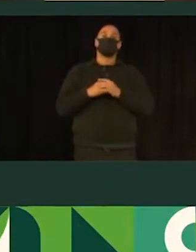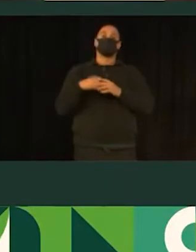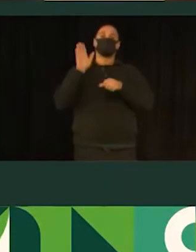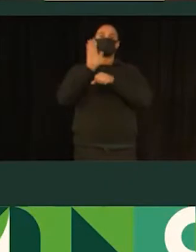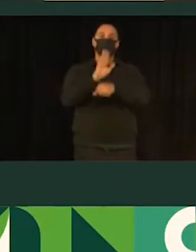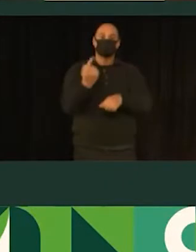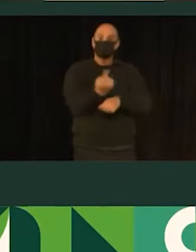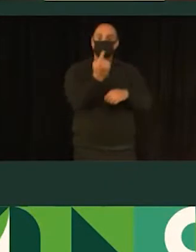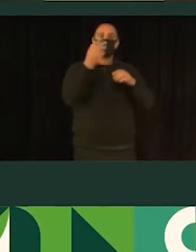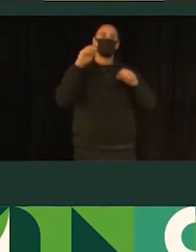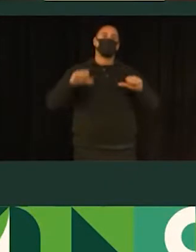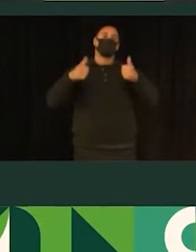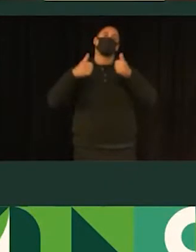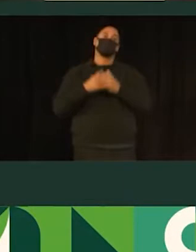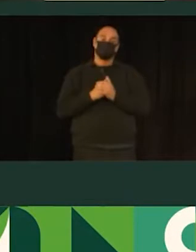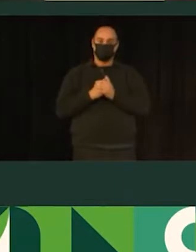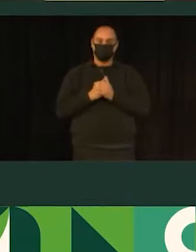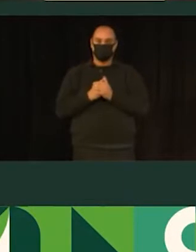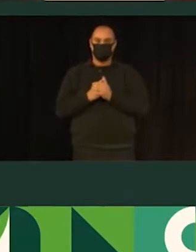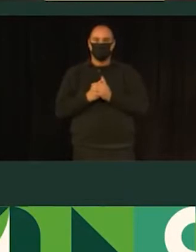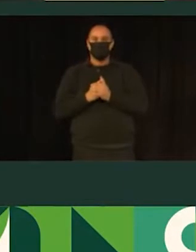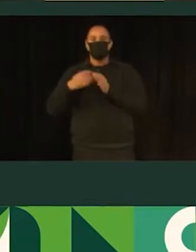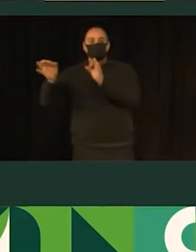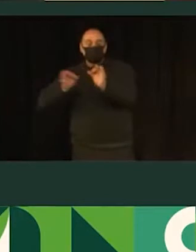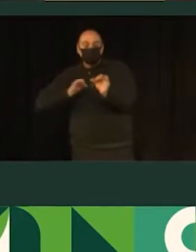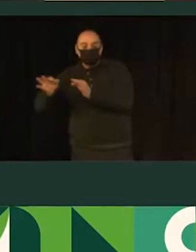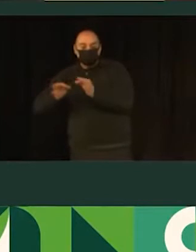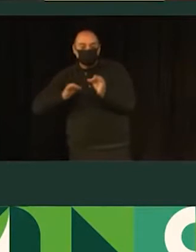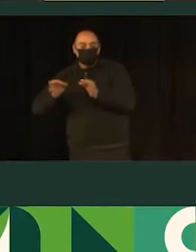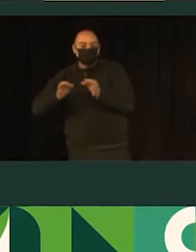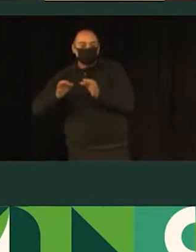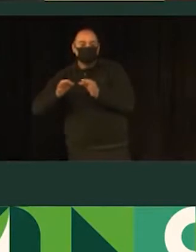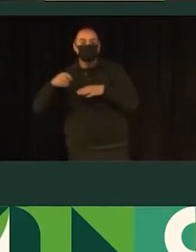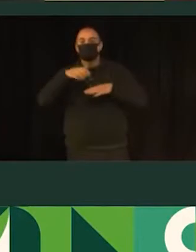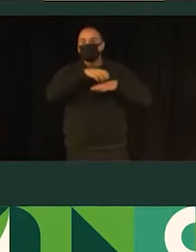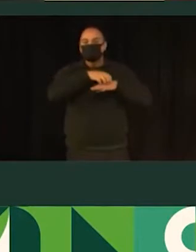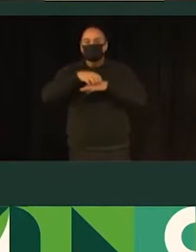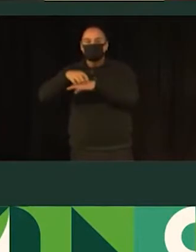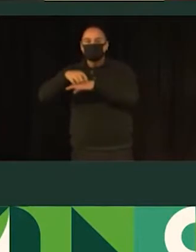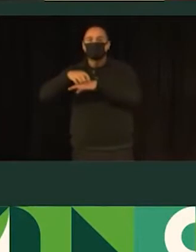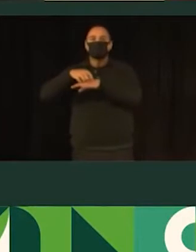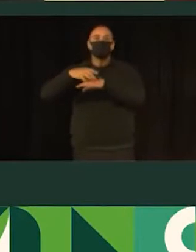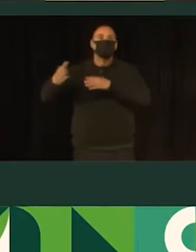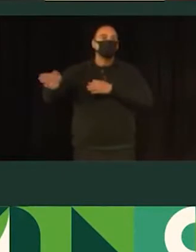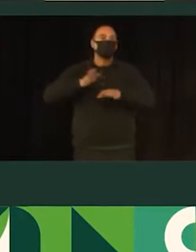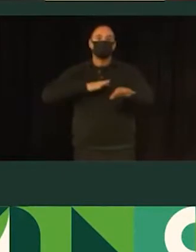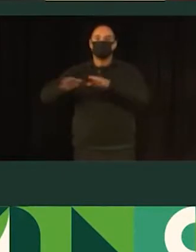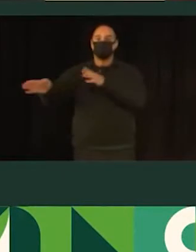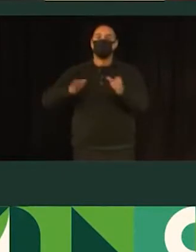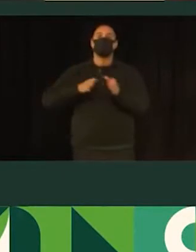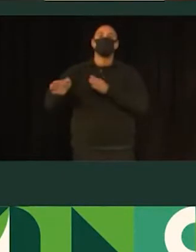Então, o plano de mobilidade, ele significa para canoas a construção de um marco jurídico capaz de orientar as políticas de